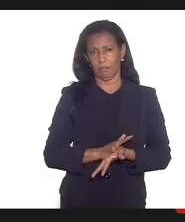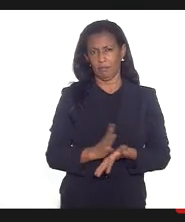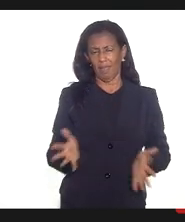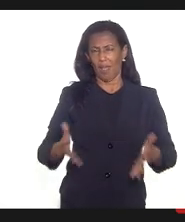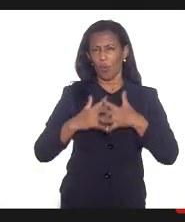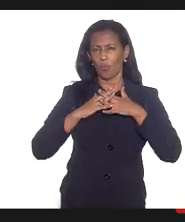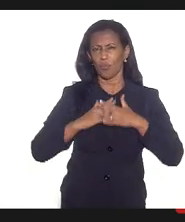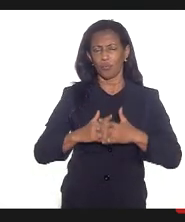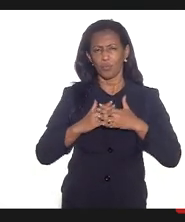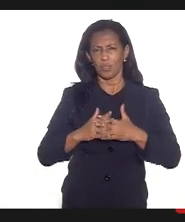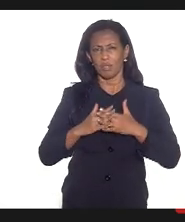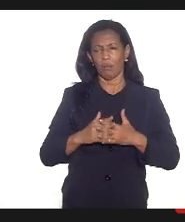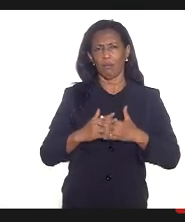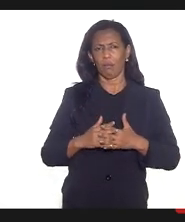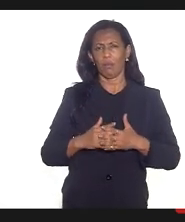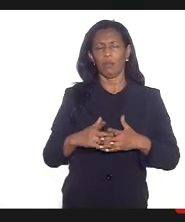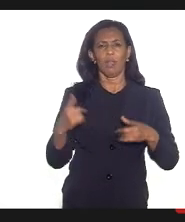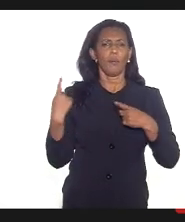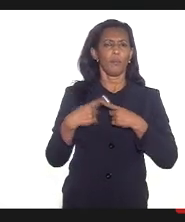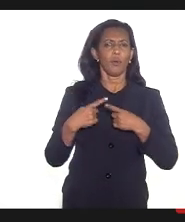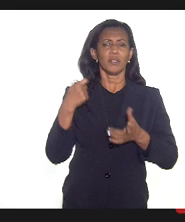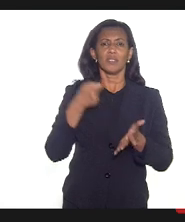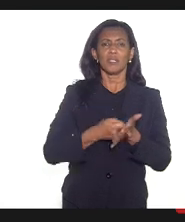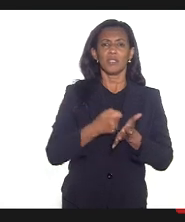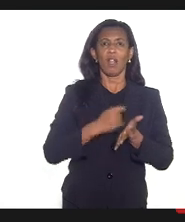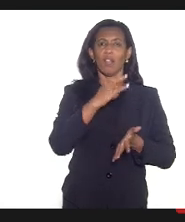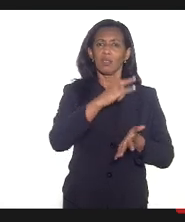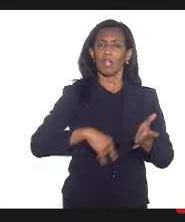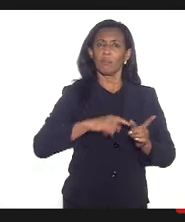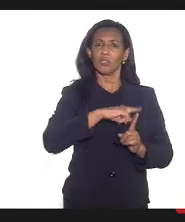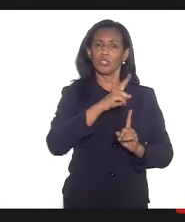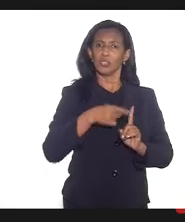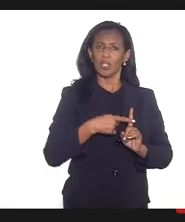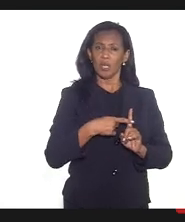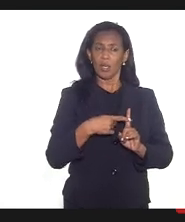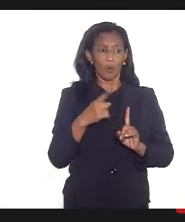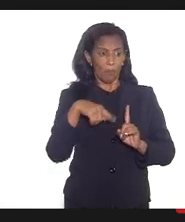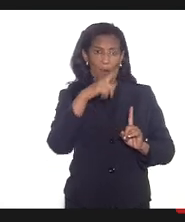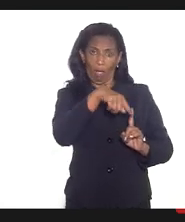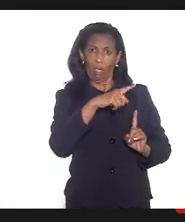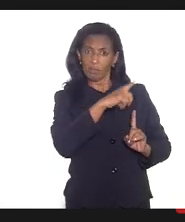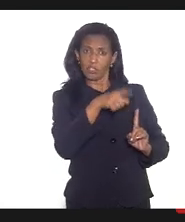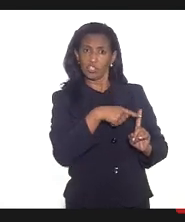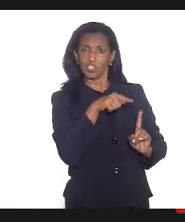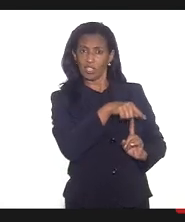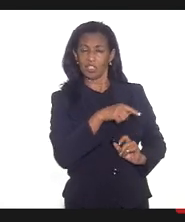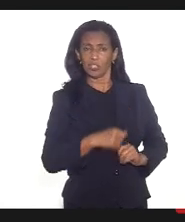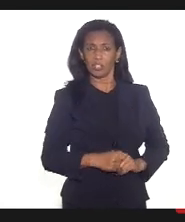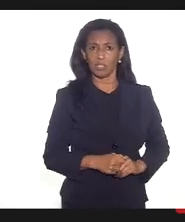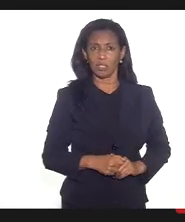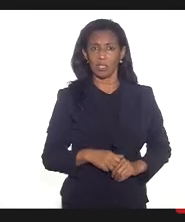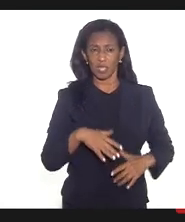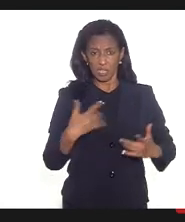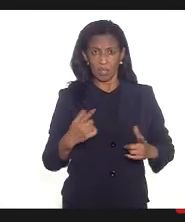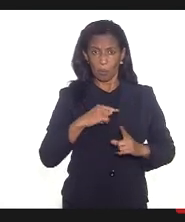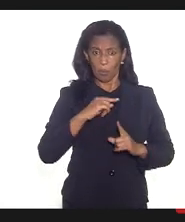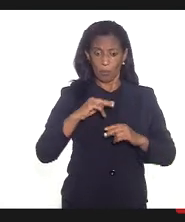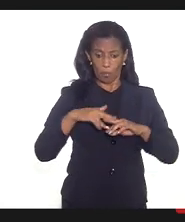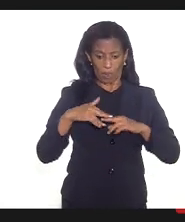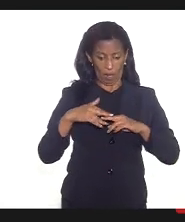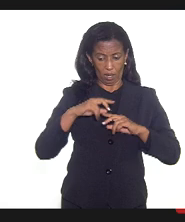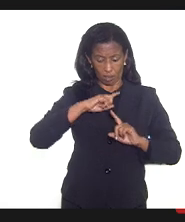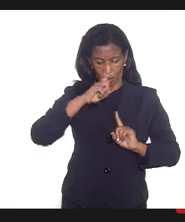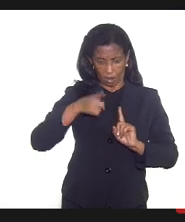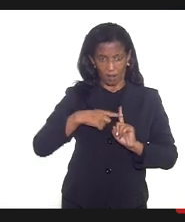confusão é tanta que se exige o atestado para gestante por ela ser gestante então por ela estar gestante